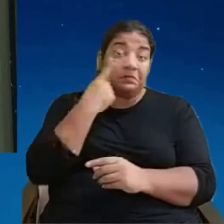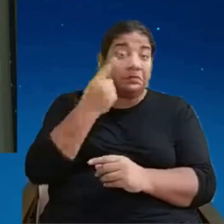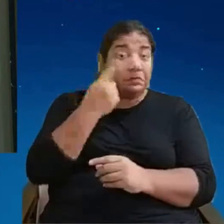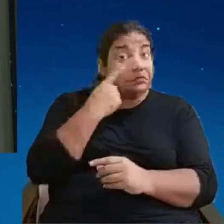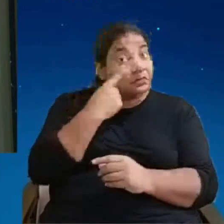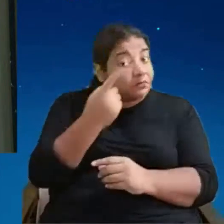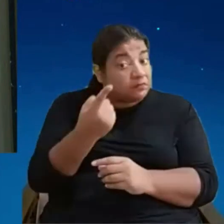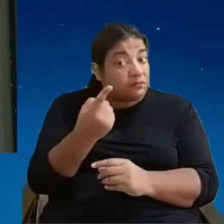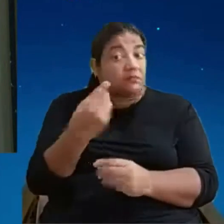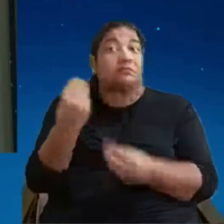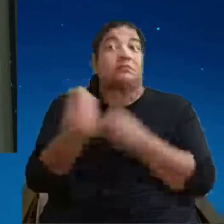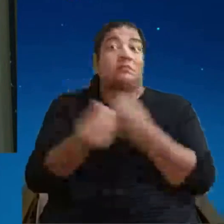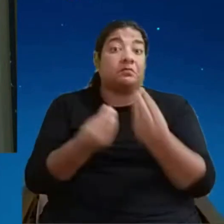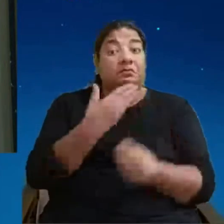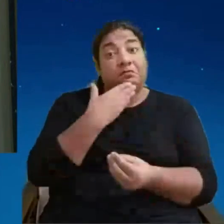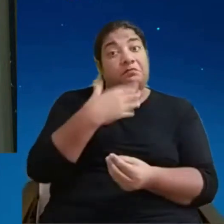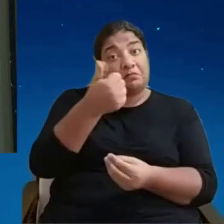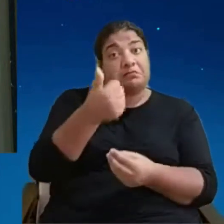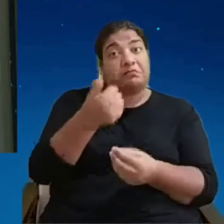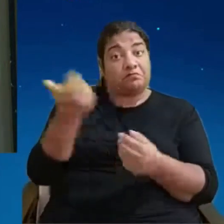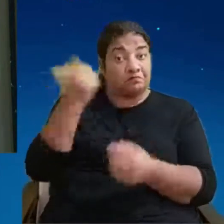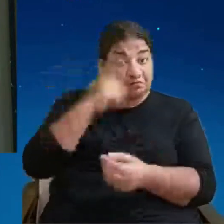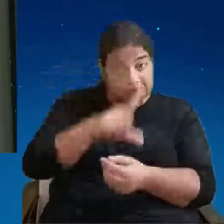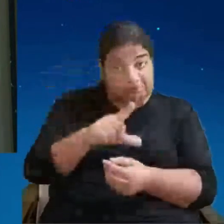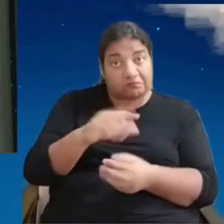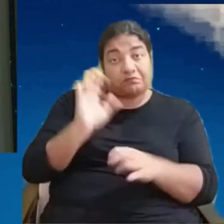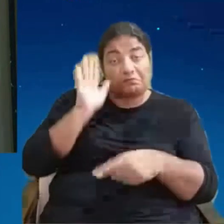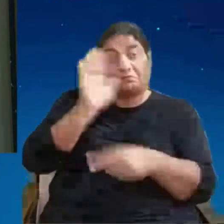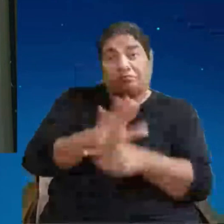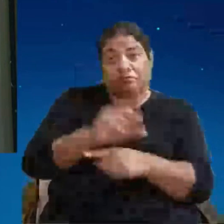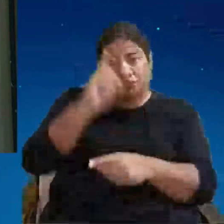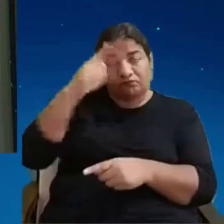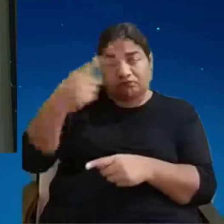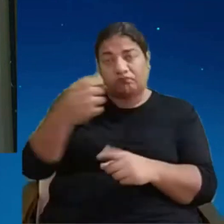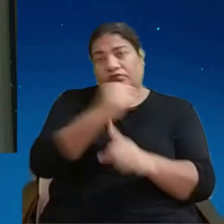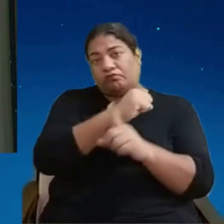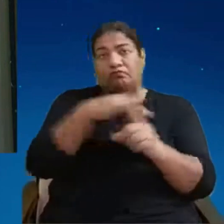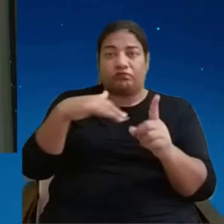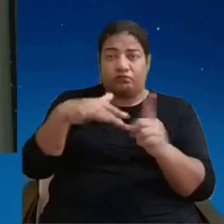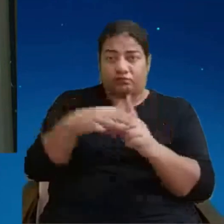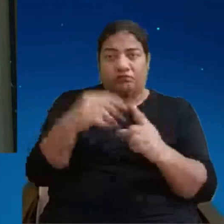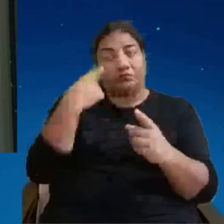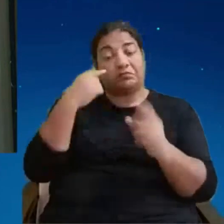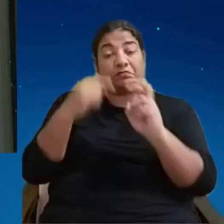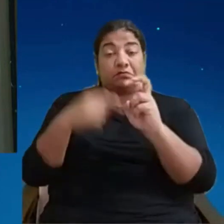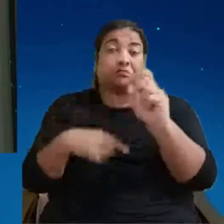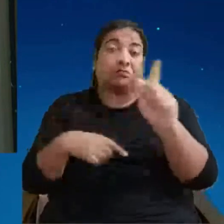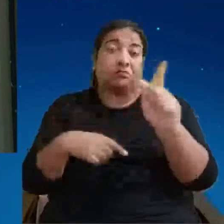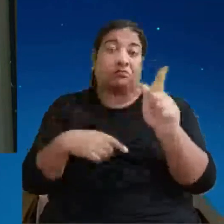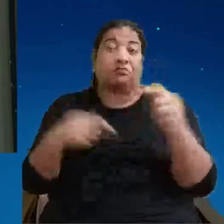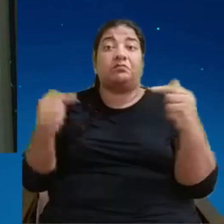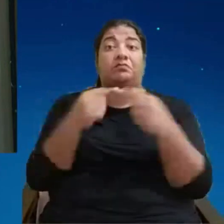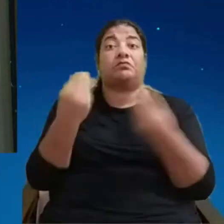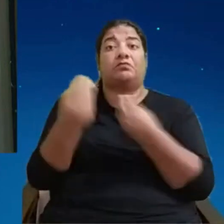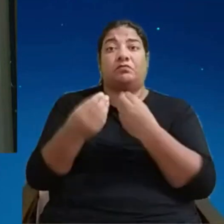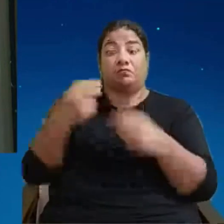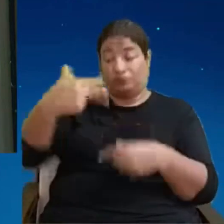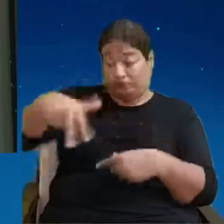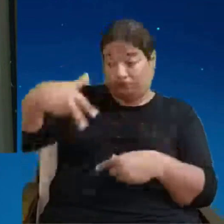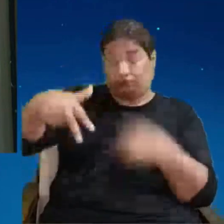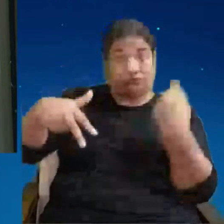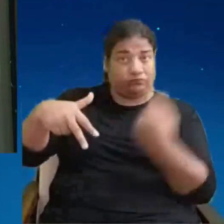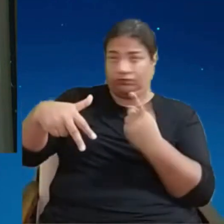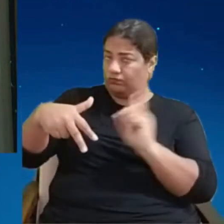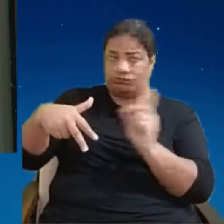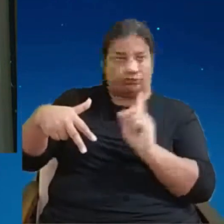aderente o que vai ajudar mais no nosso dia a dia a parte da sociedade nas aplicações do 5G não é operadora sozinha só que a operadora também não vai oferecer somente